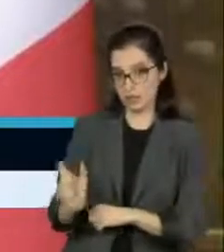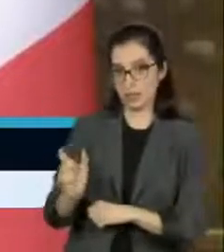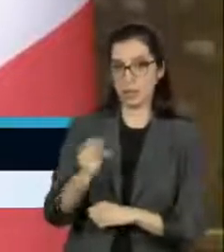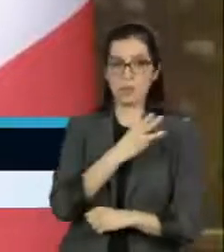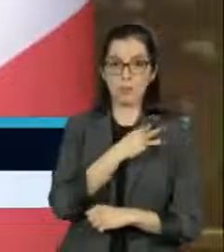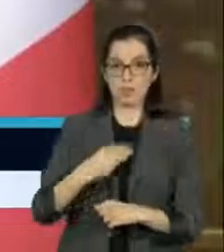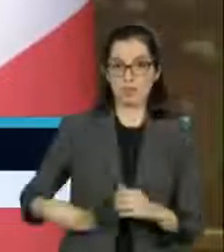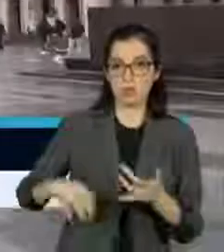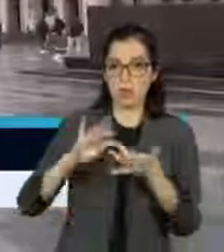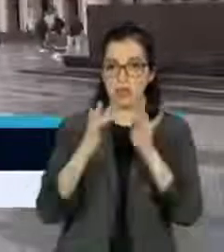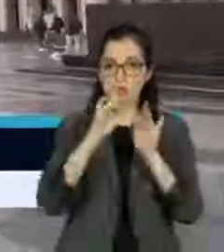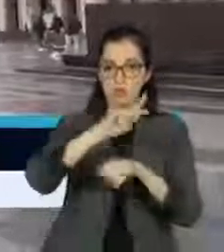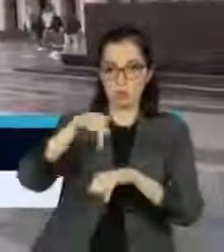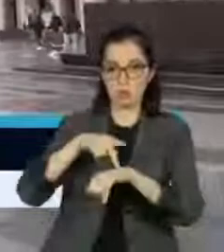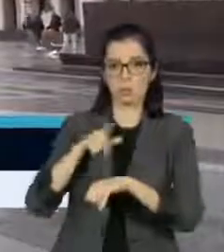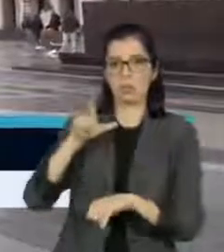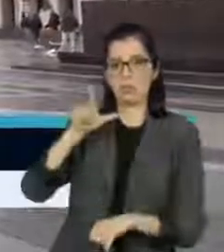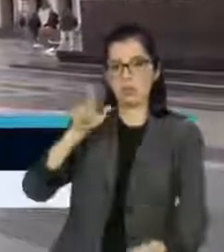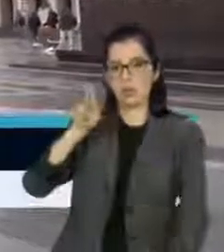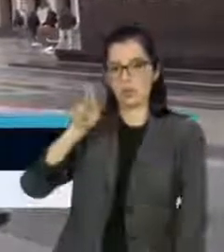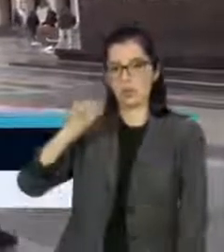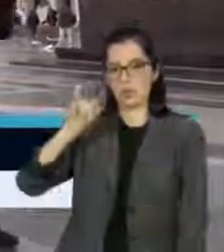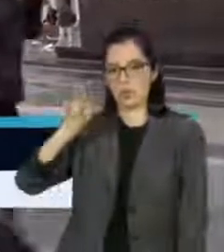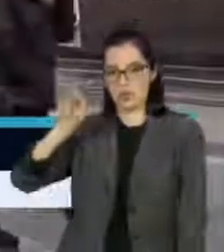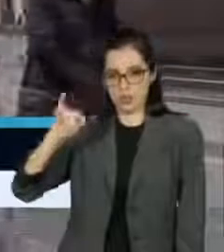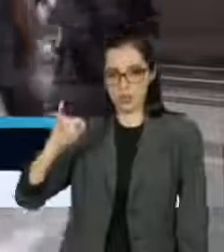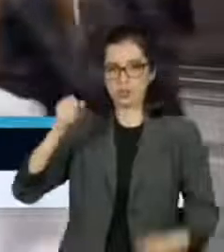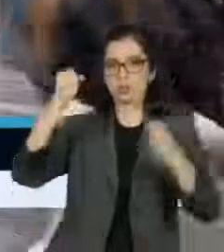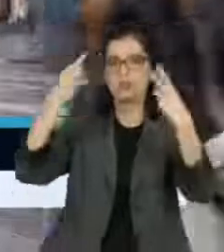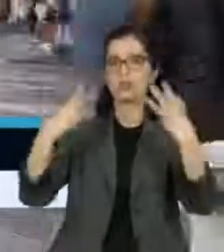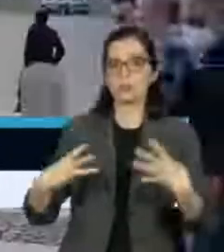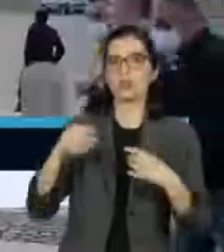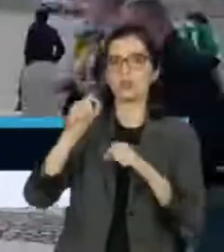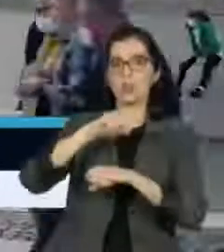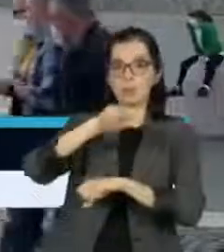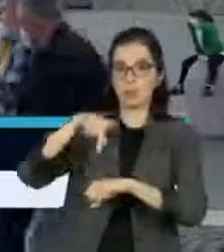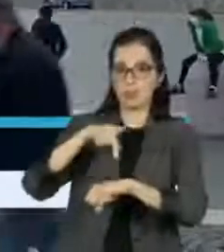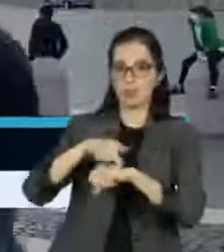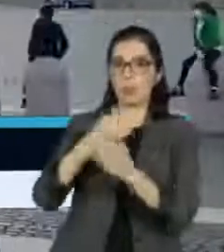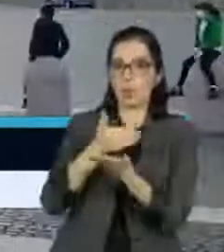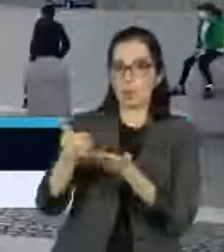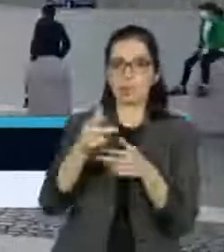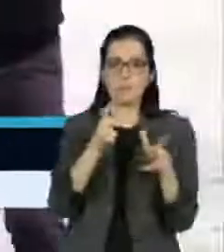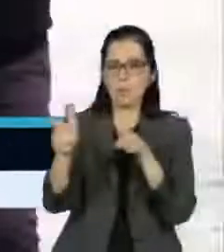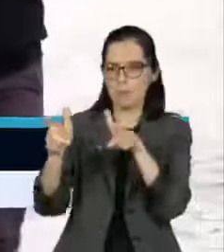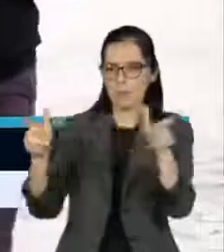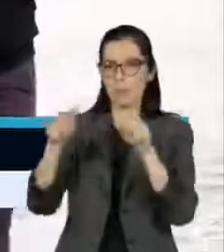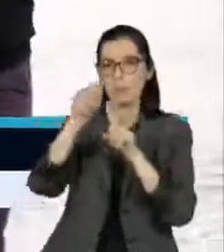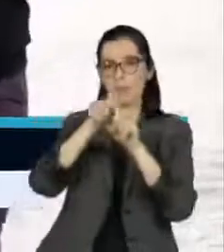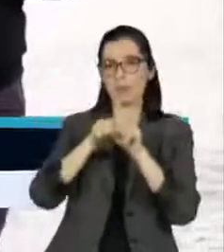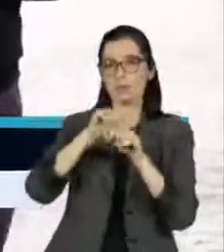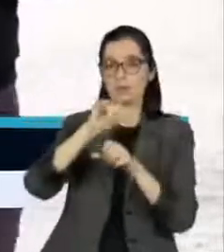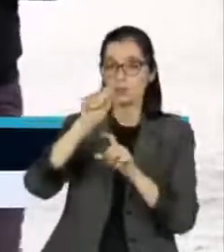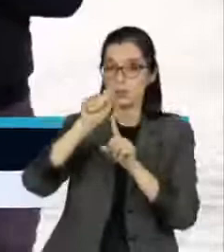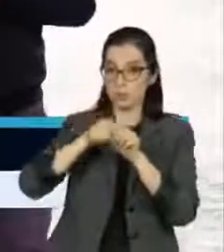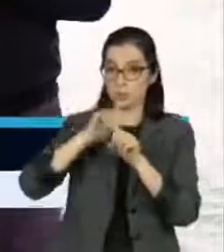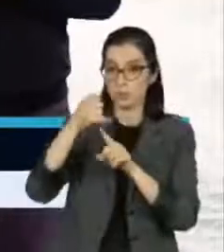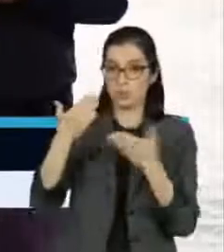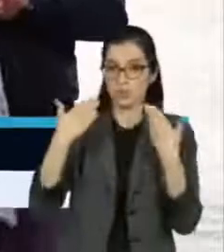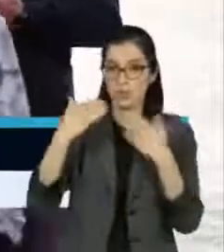Maio, afirmou que o país iniciará a campanha de vacinação da covid-19 em janeiro do ano que vem, com 250